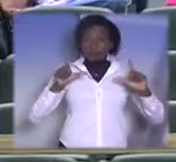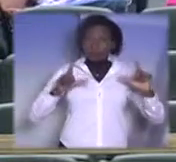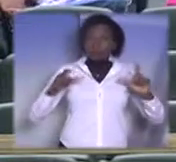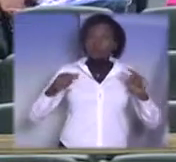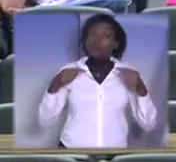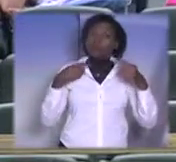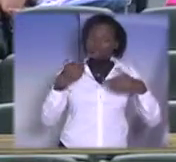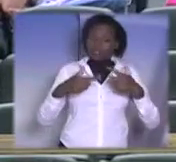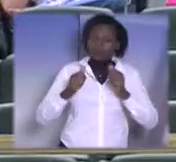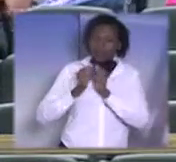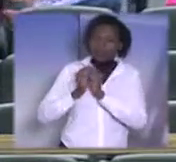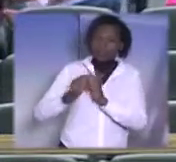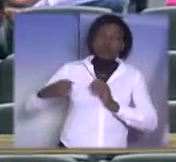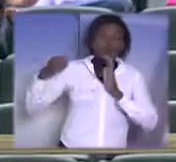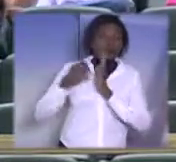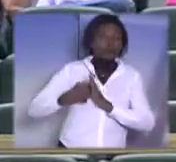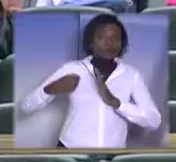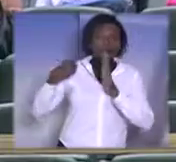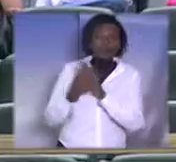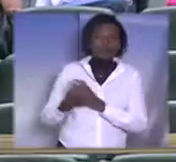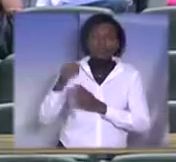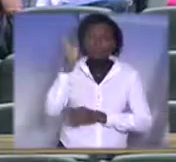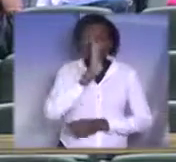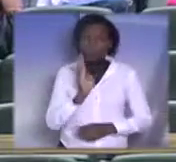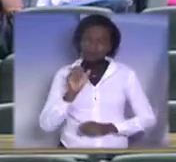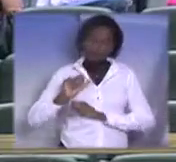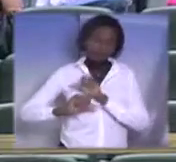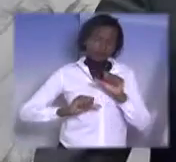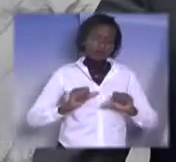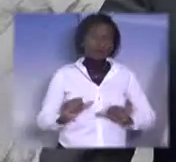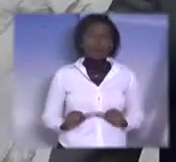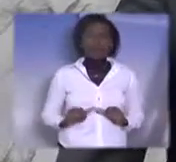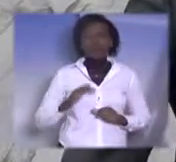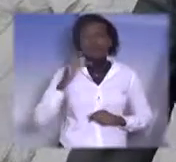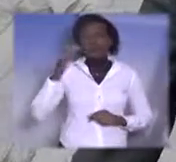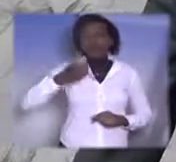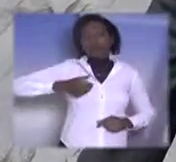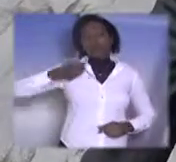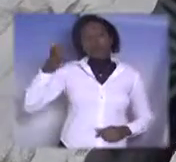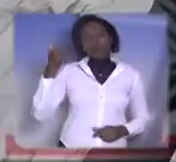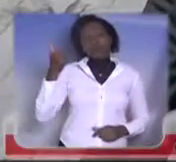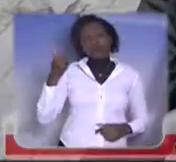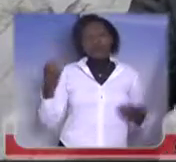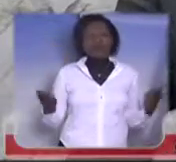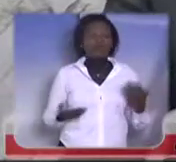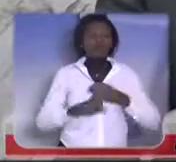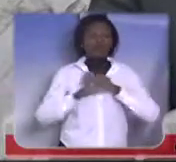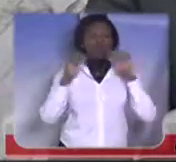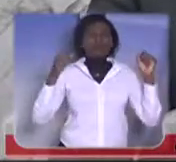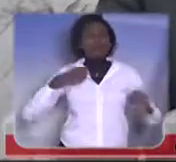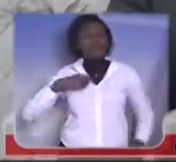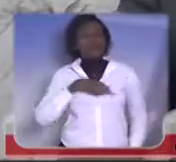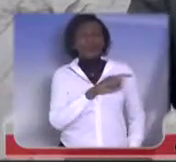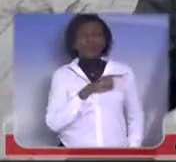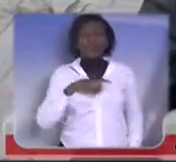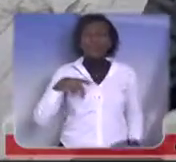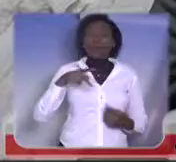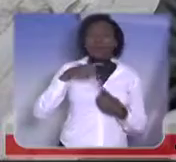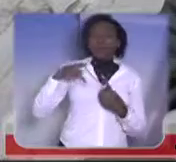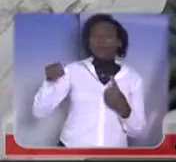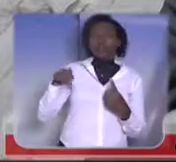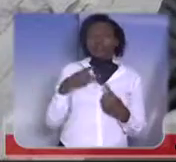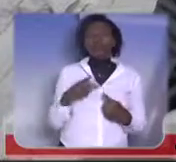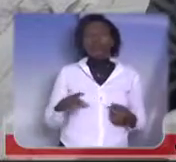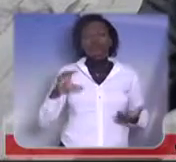dessa luta para mudar o Brasil. Sr. Presidente, hoje pela manhã eu estive lá em Pirituba, no Centro de Formação de Soldados, Escola